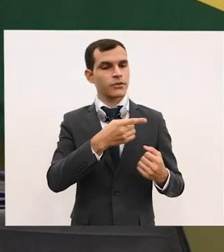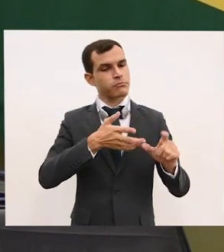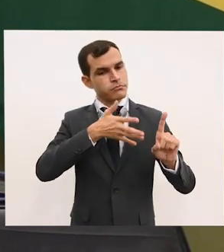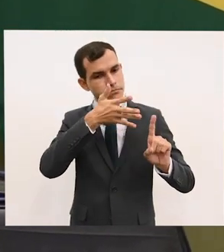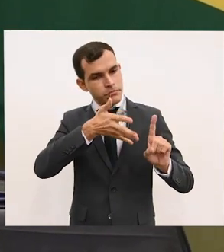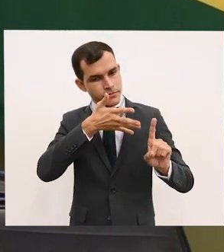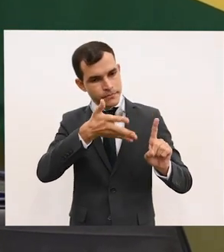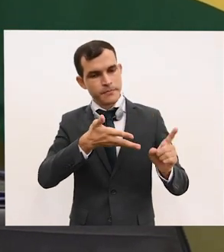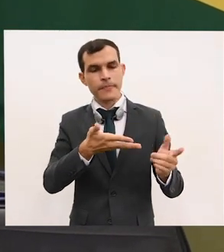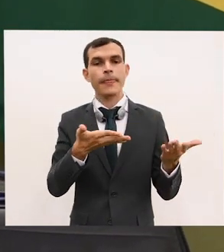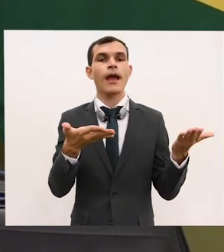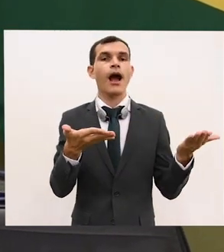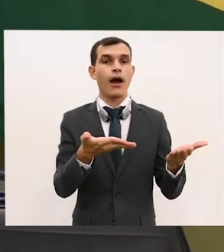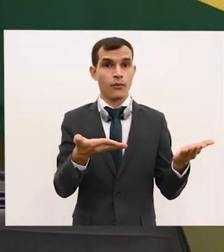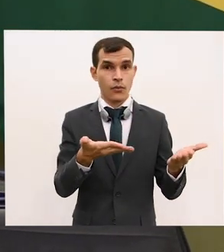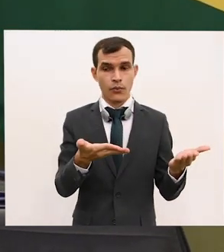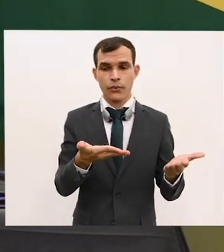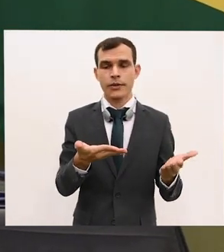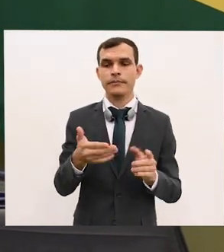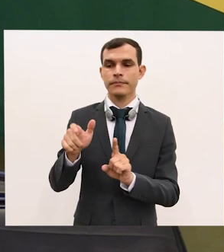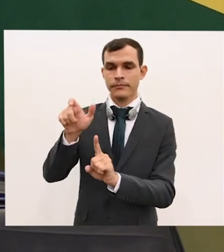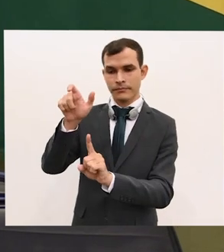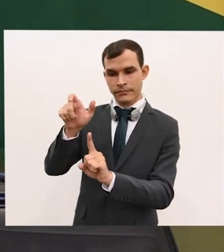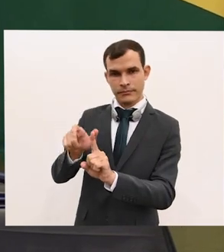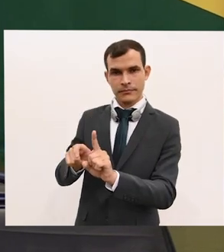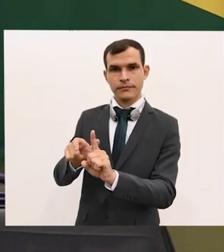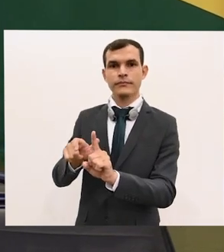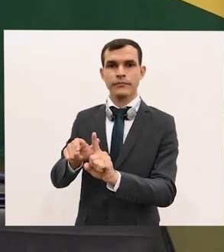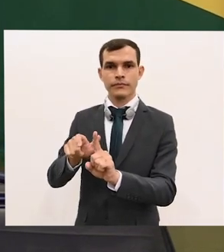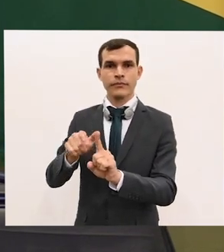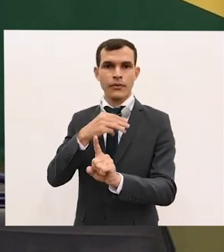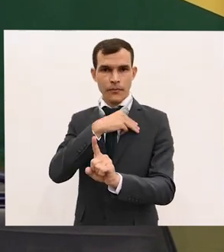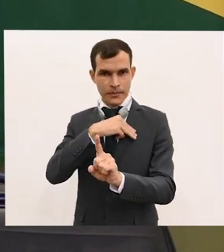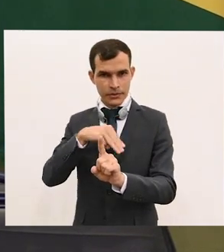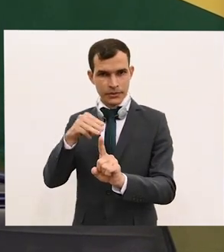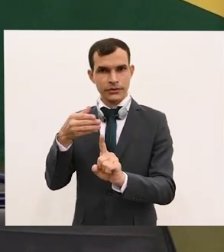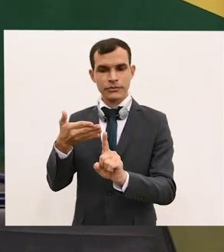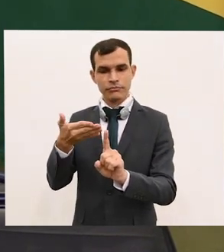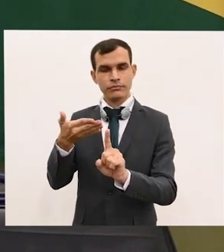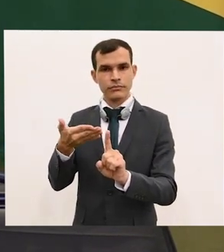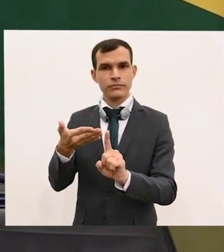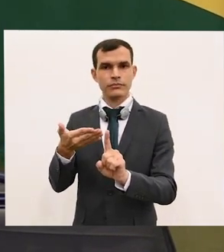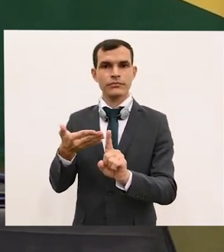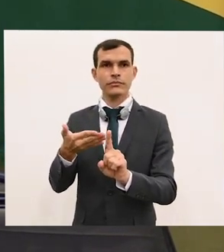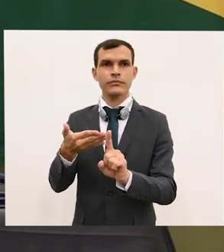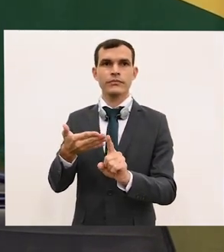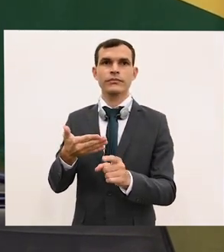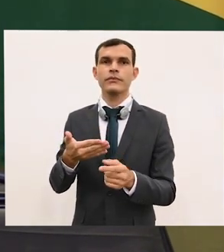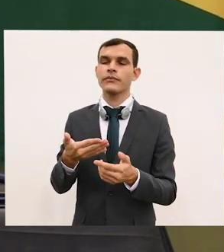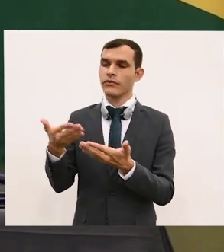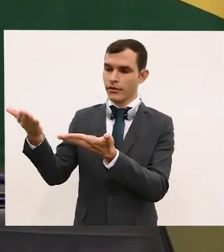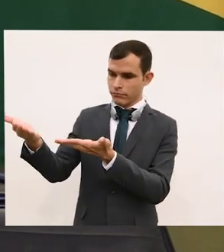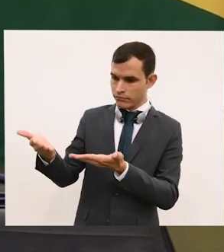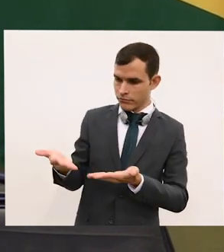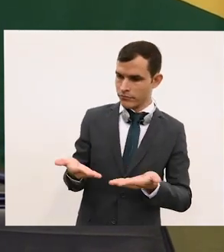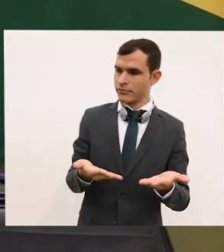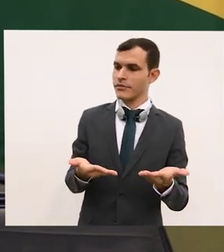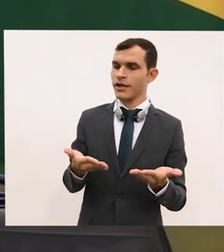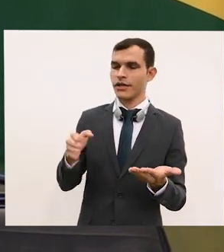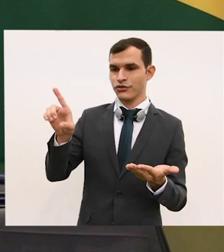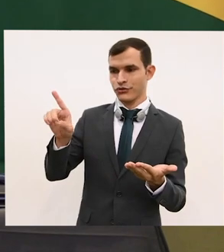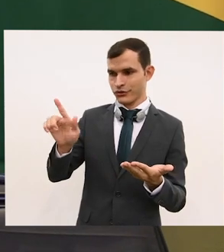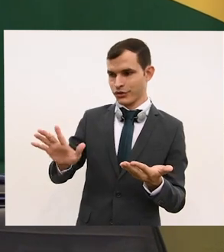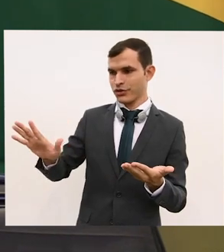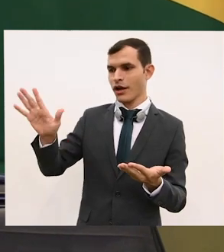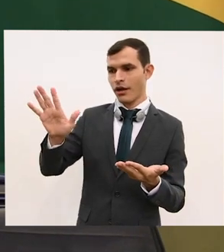Agora passamos a palavra ao secundar o ministro, nas boas-vindas à diretora-geral. Passo a